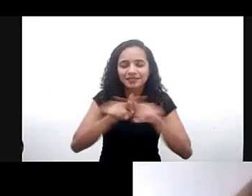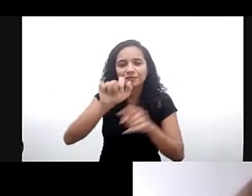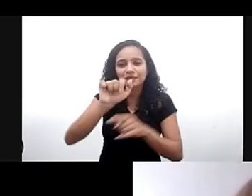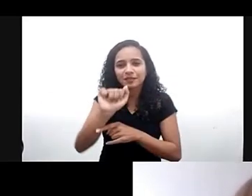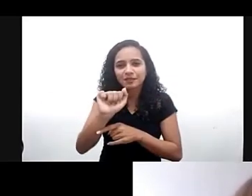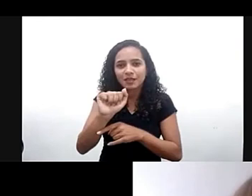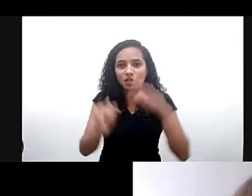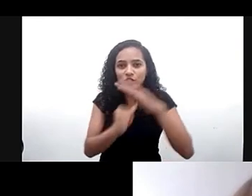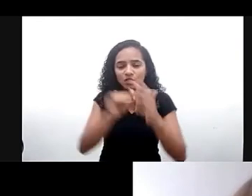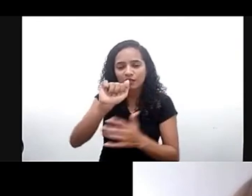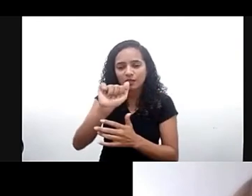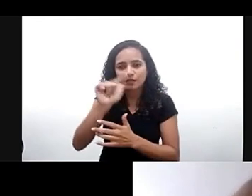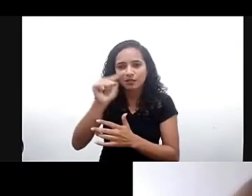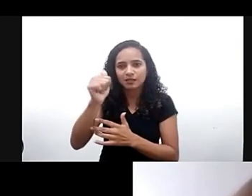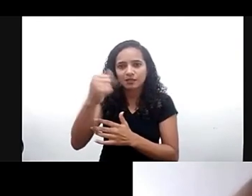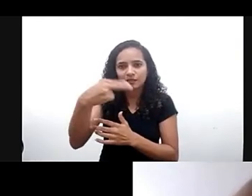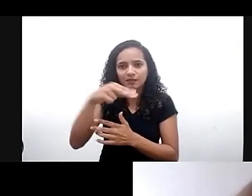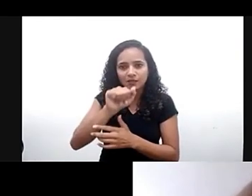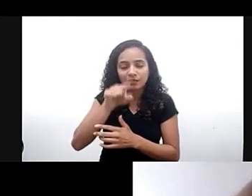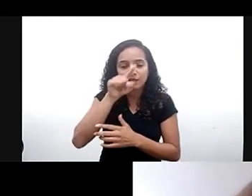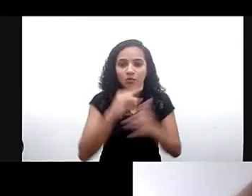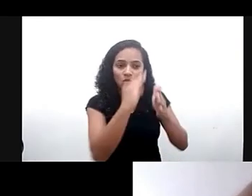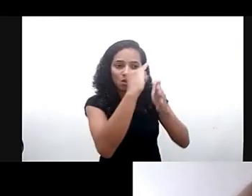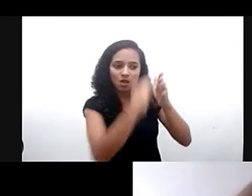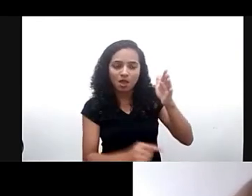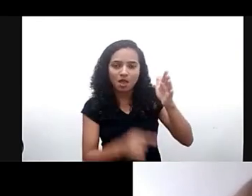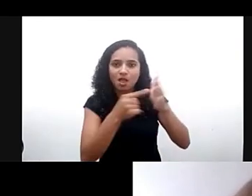realizar esse comentário geral